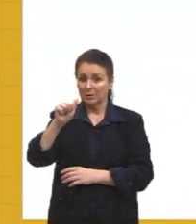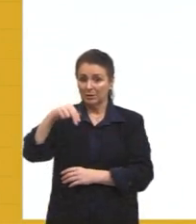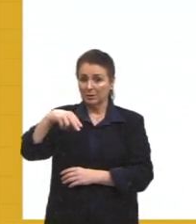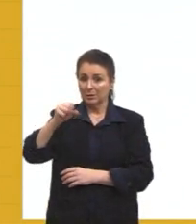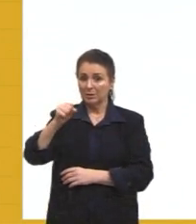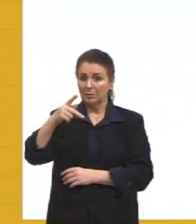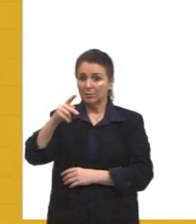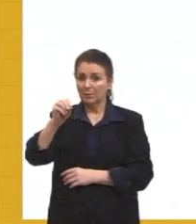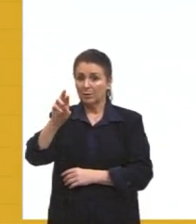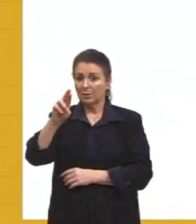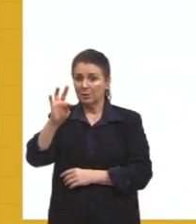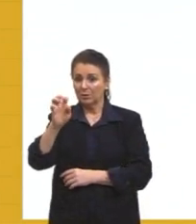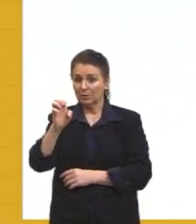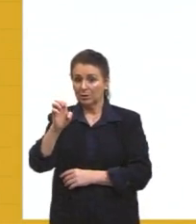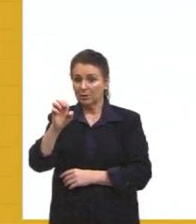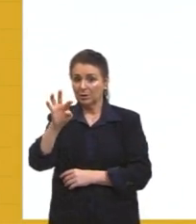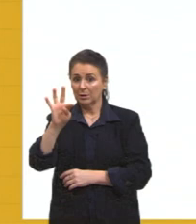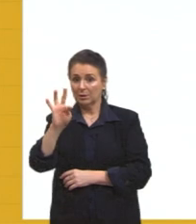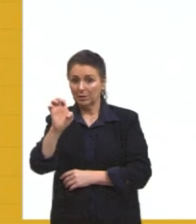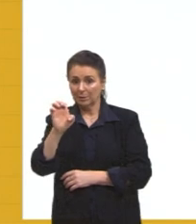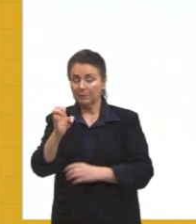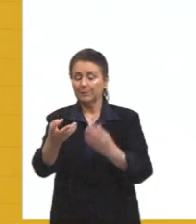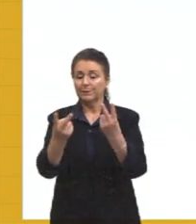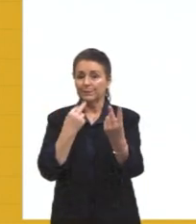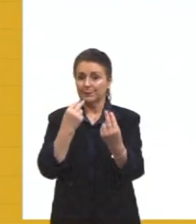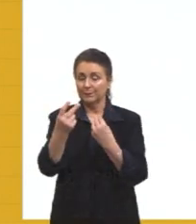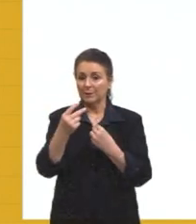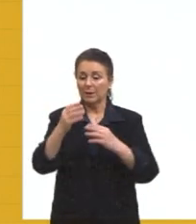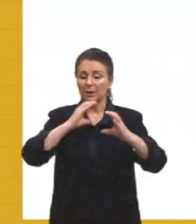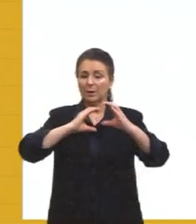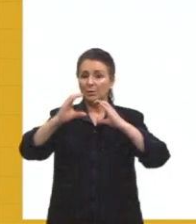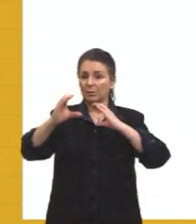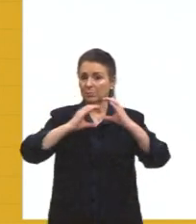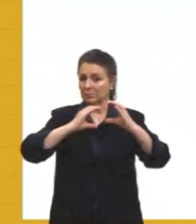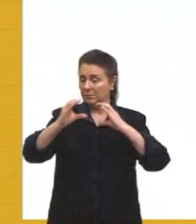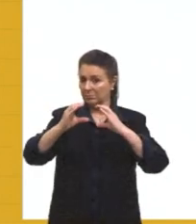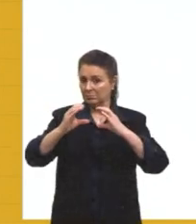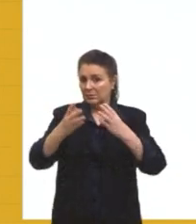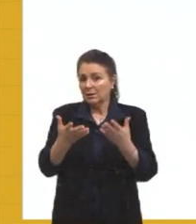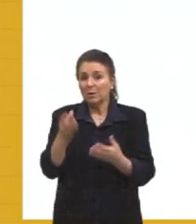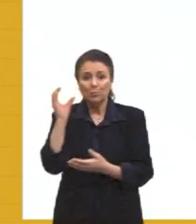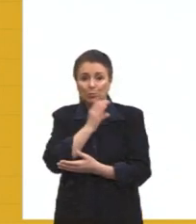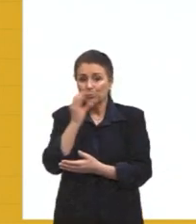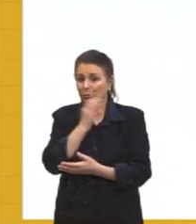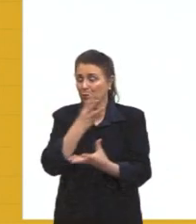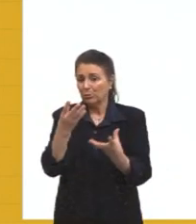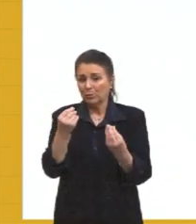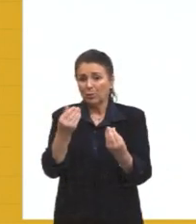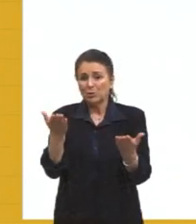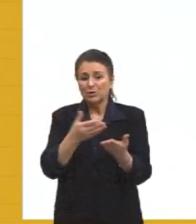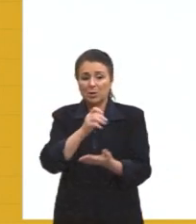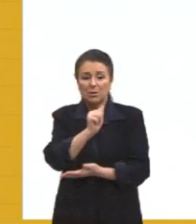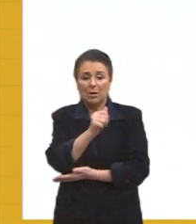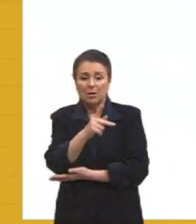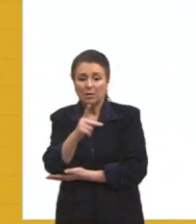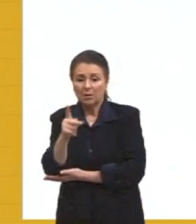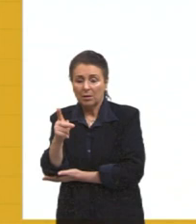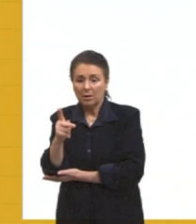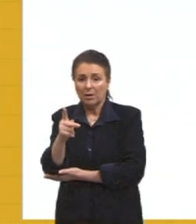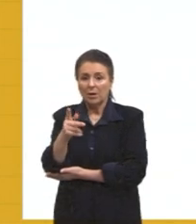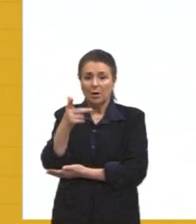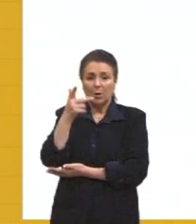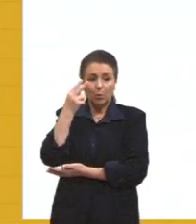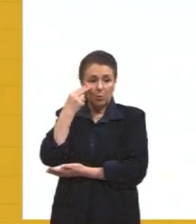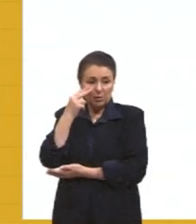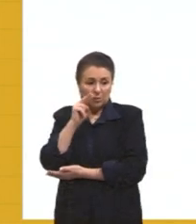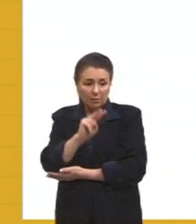responsáveis pela globalização. A comunicação instantânea, hoje, né, nós temos aí aplicativos, eu consigo entender, ver